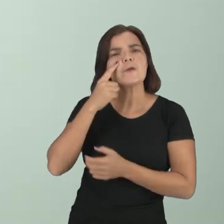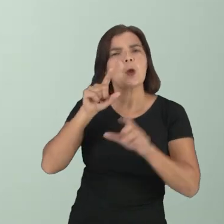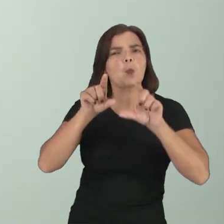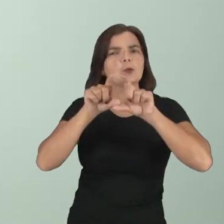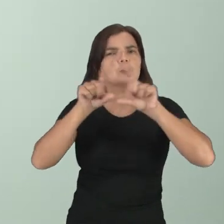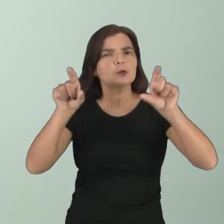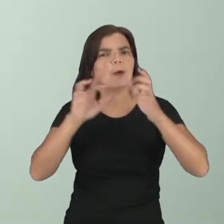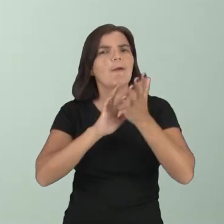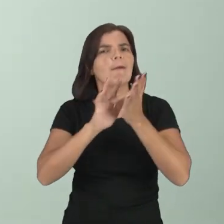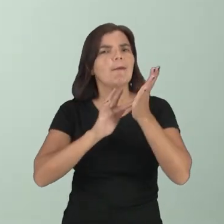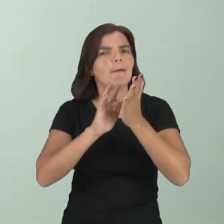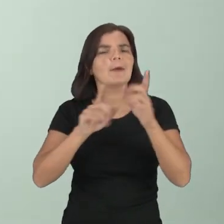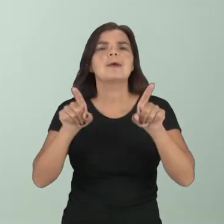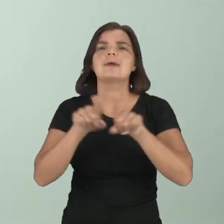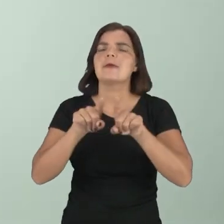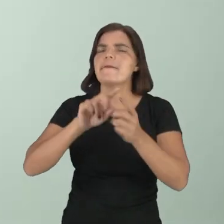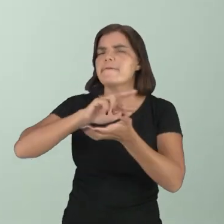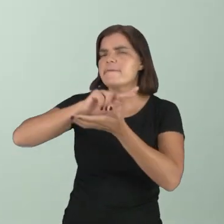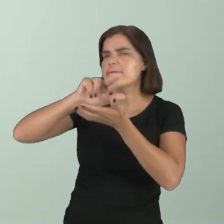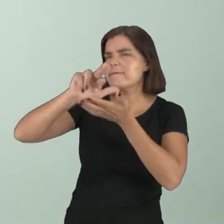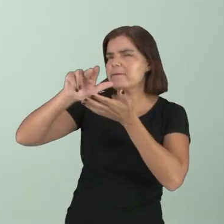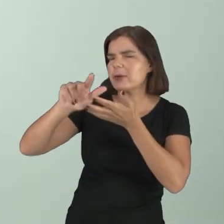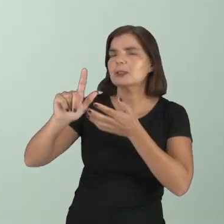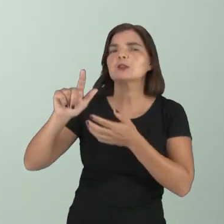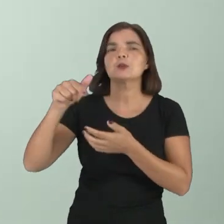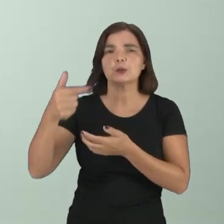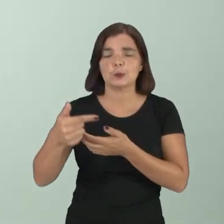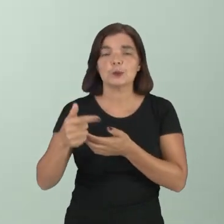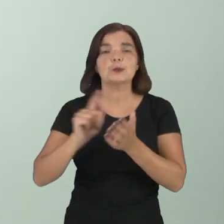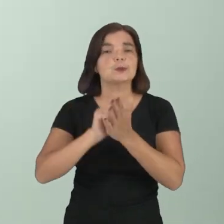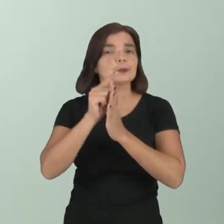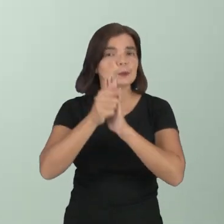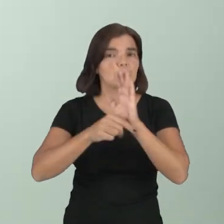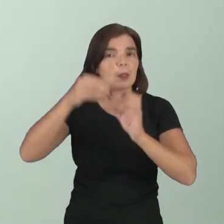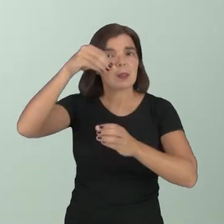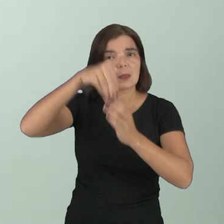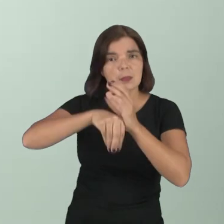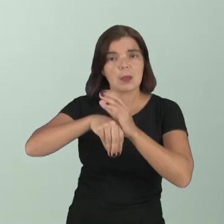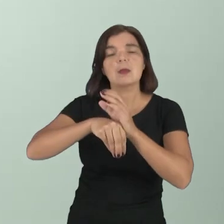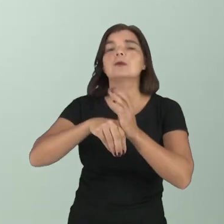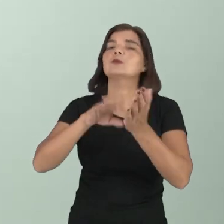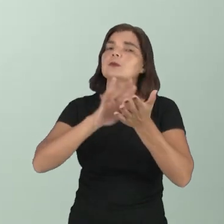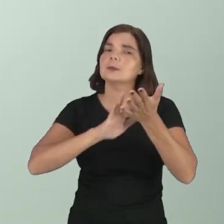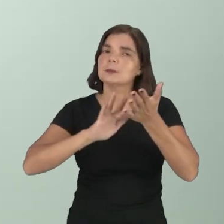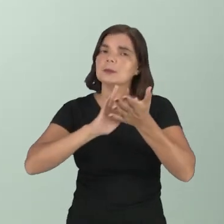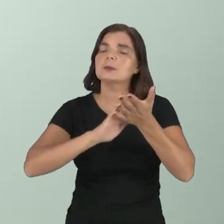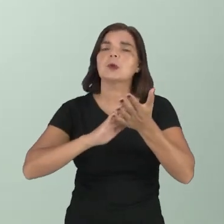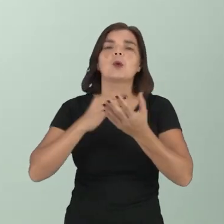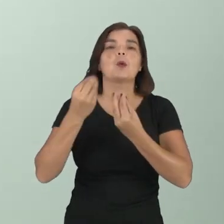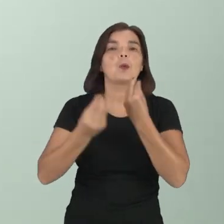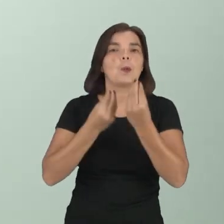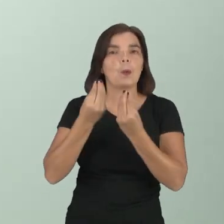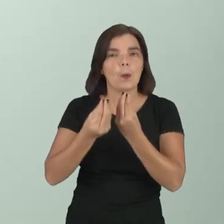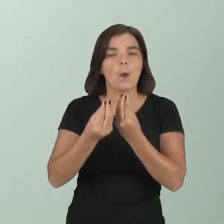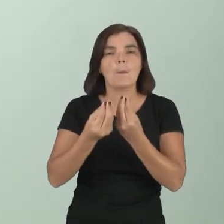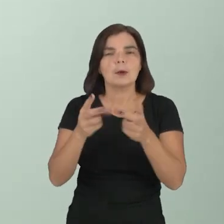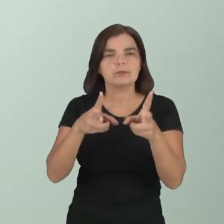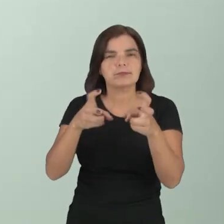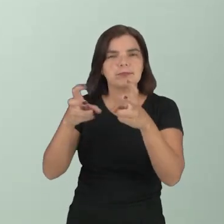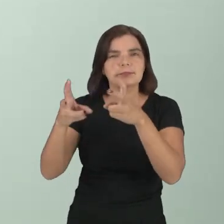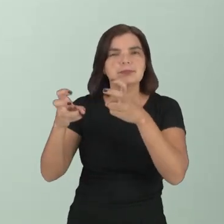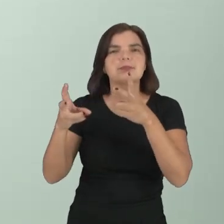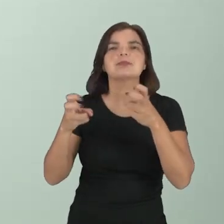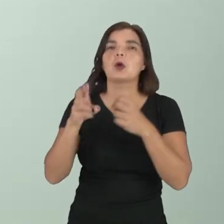nós vemos stories e tantos outros gêneros dentro da cultura digital, como eles são muito